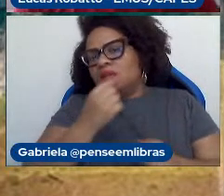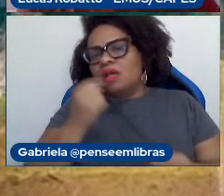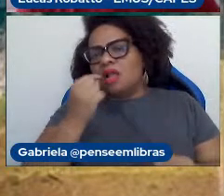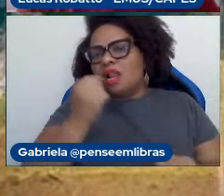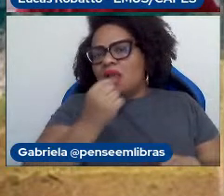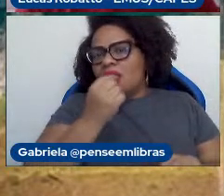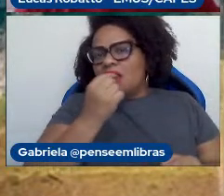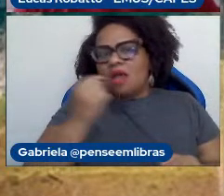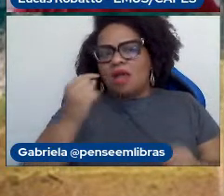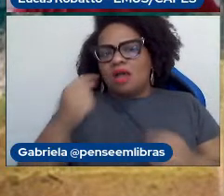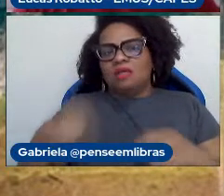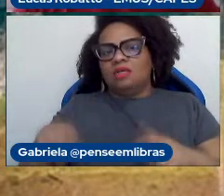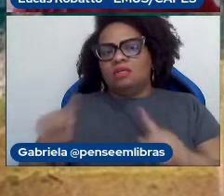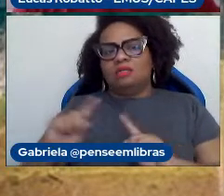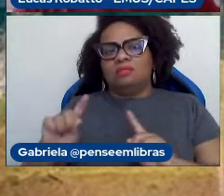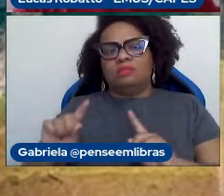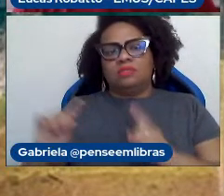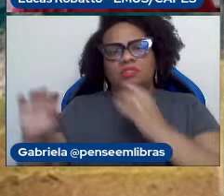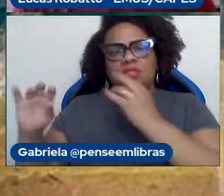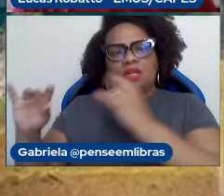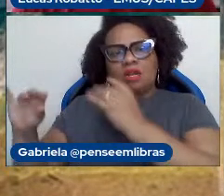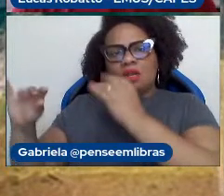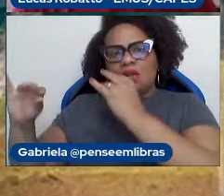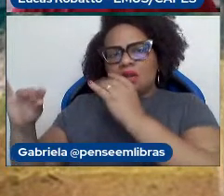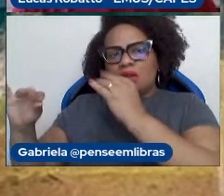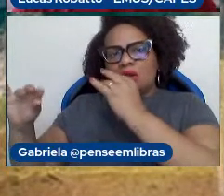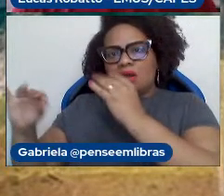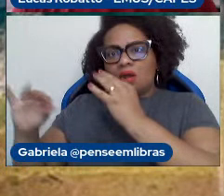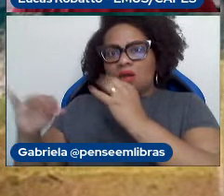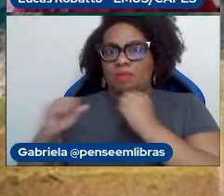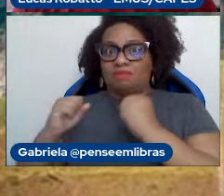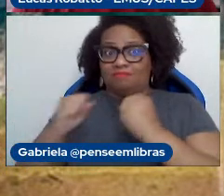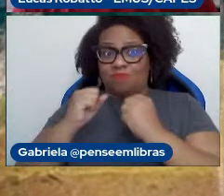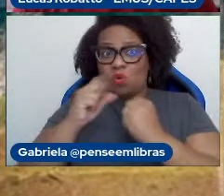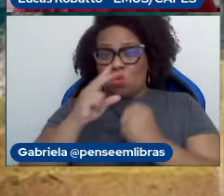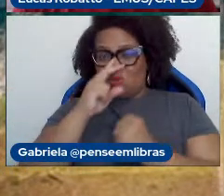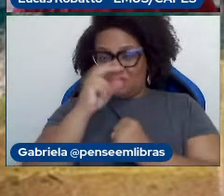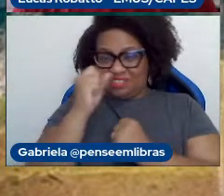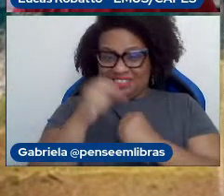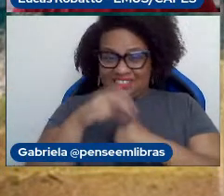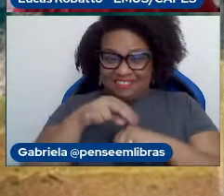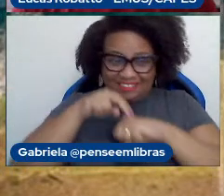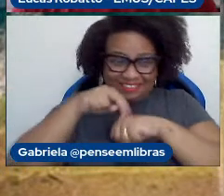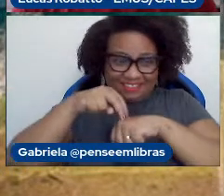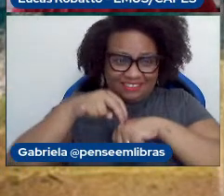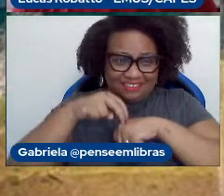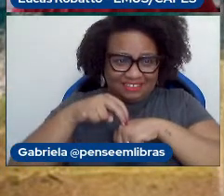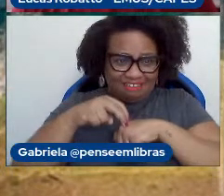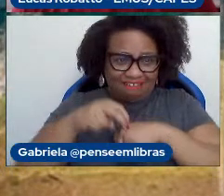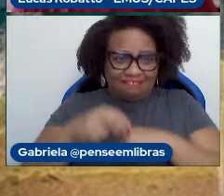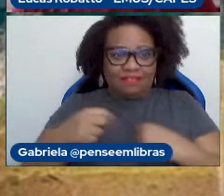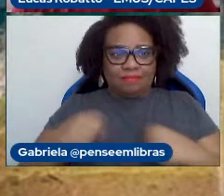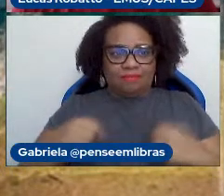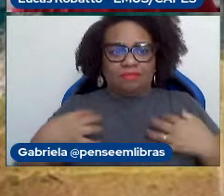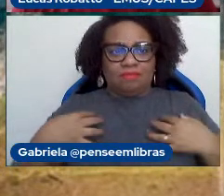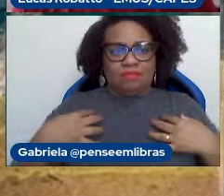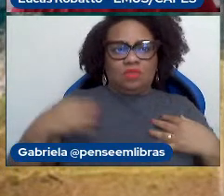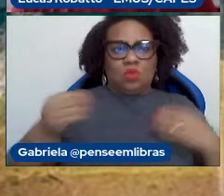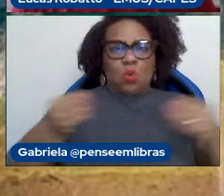dedos, por exemplo, enquanto que resistência, a gente precisa ter em musculatura toráxica abdominal,